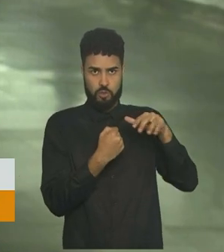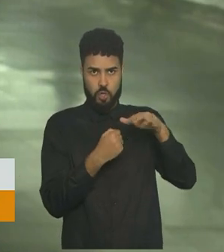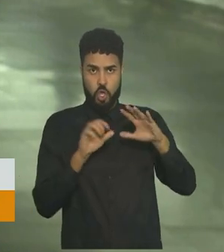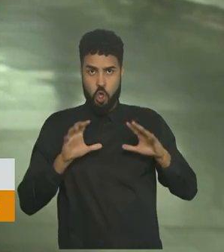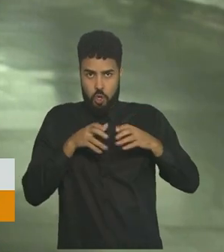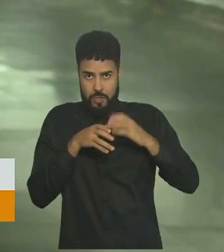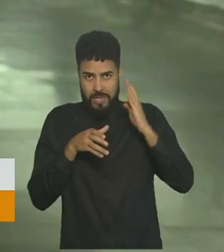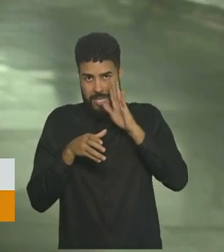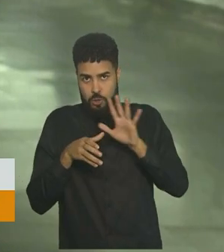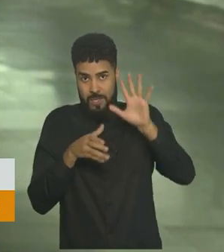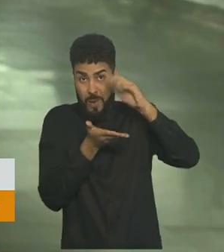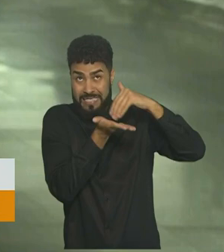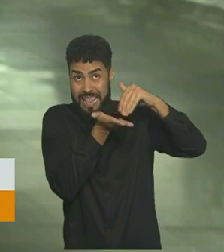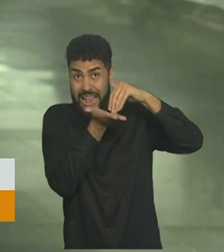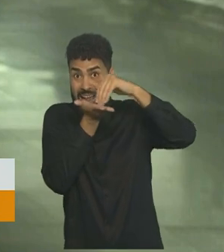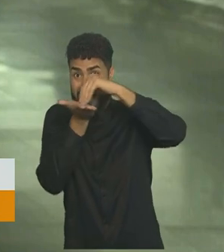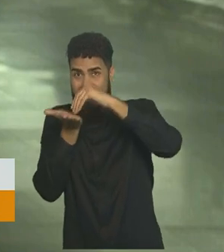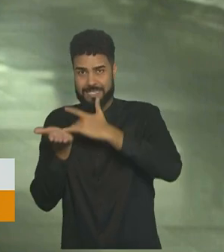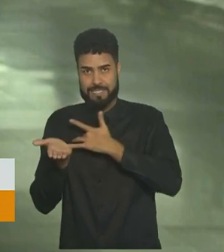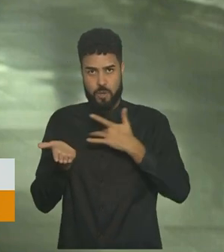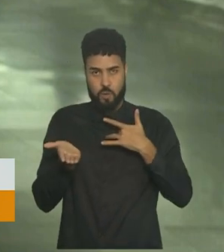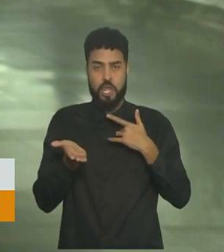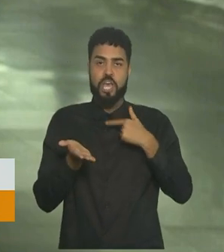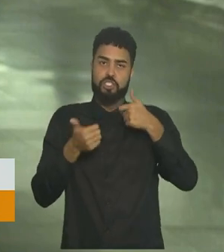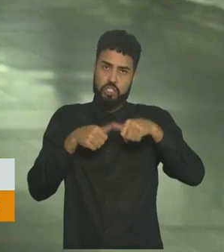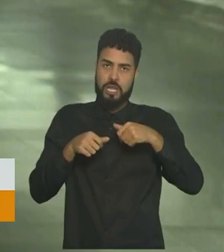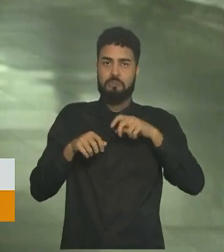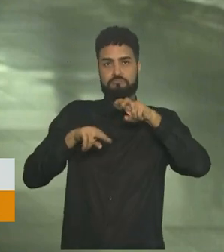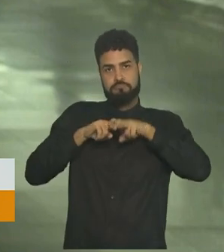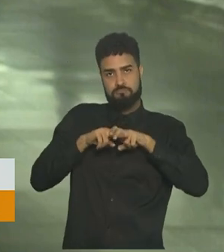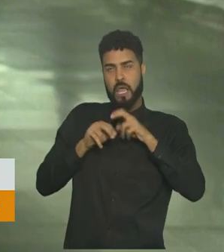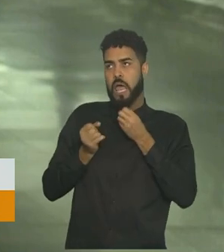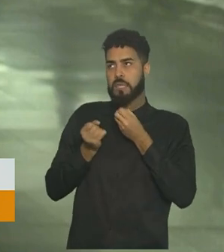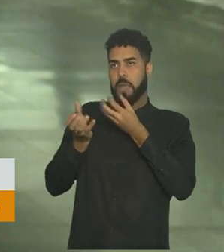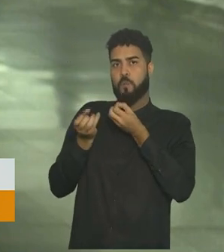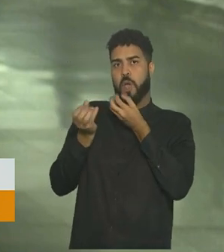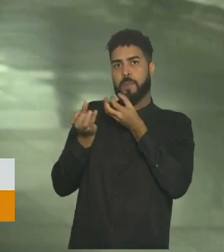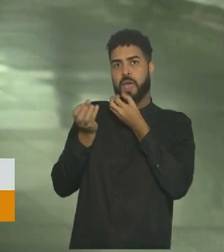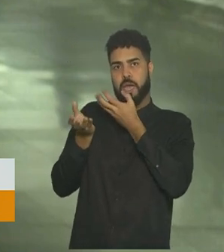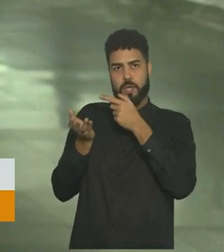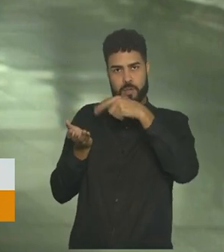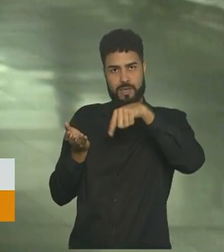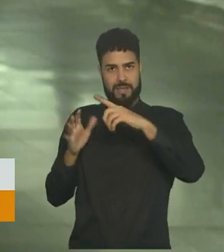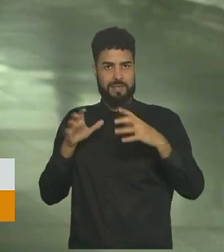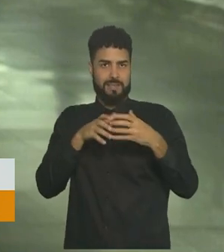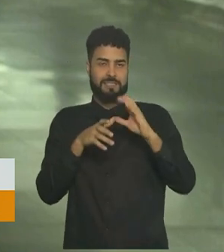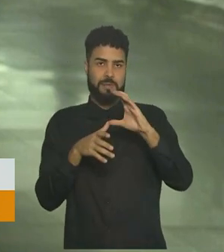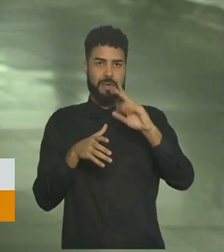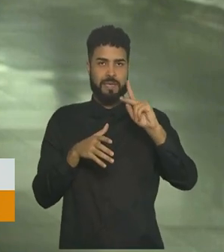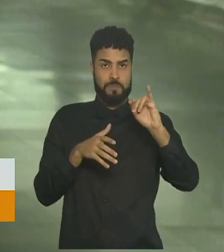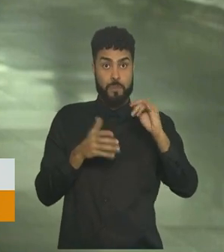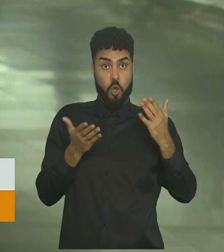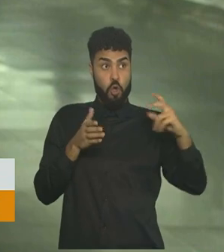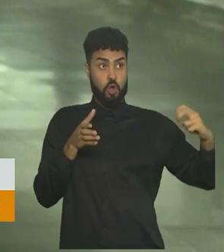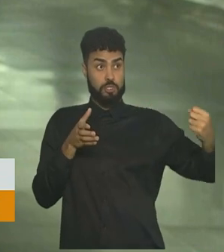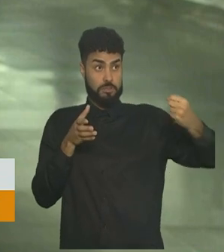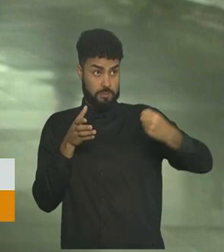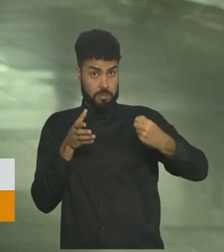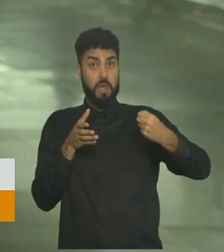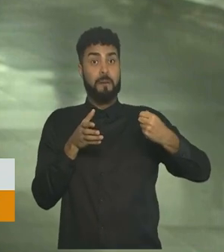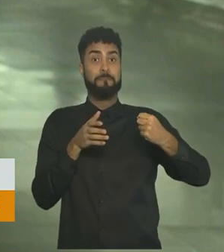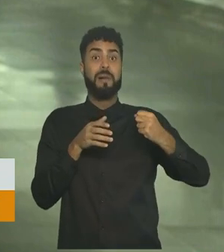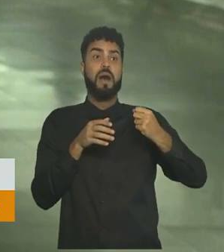do Conselho Nacional de Secretarias de Saúde presta depoimento à CPI. A oitiva dele hoje é para esclarecer alguns